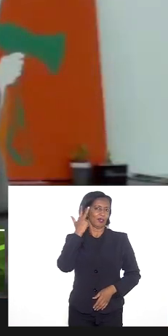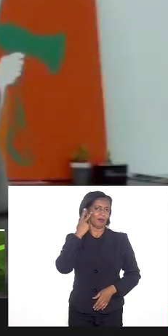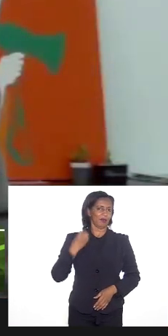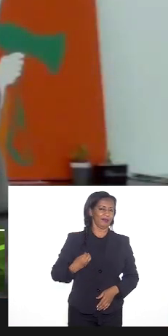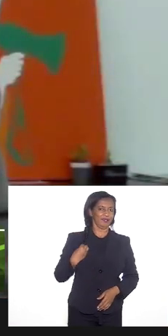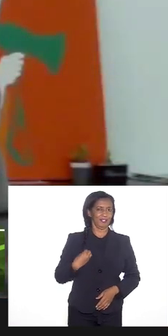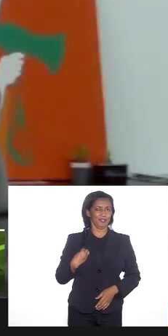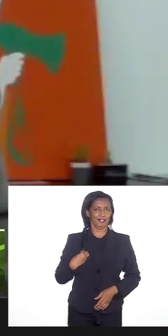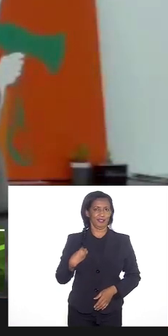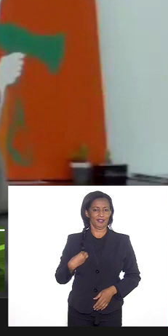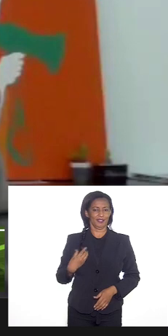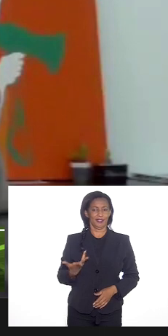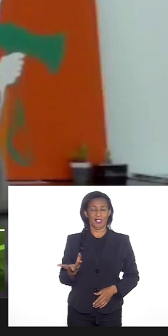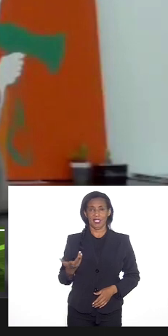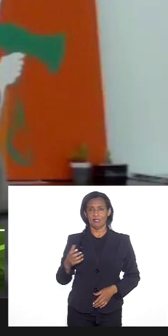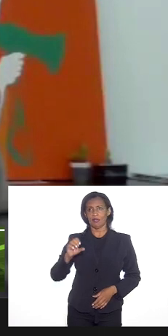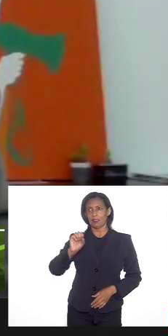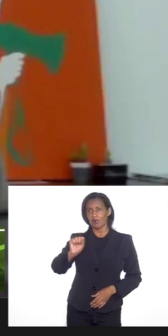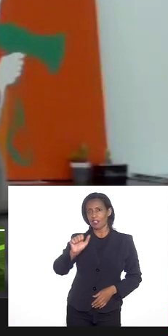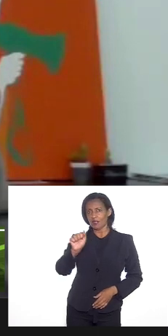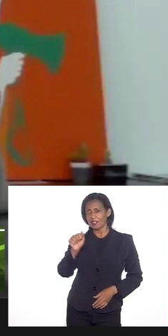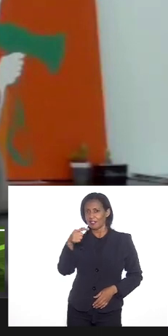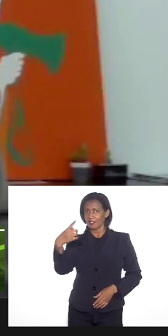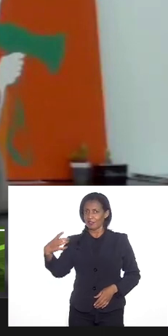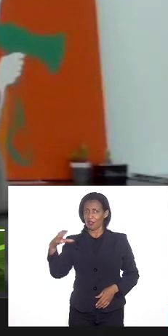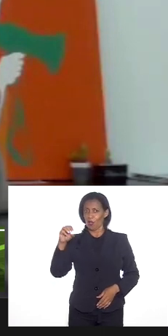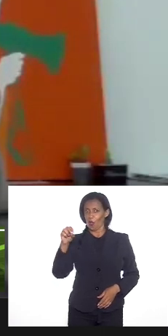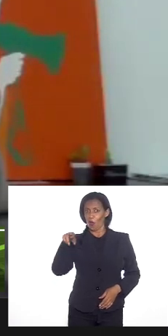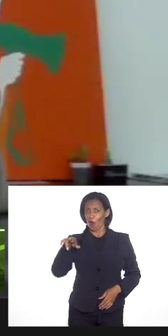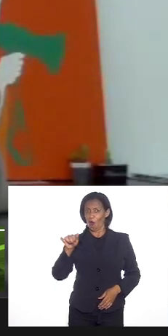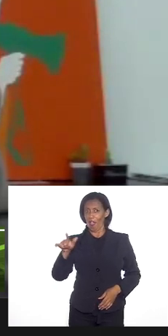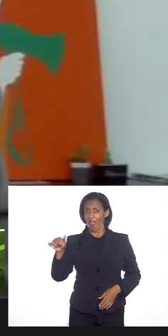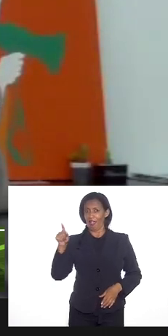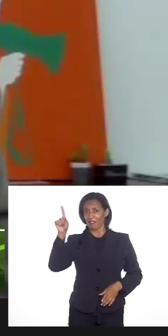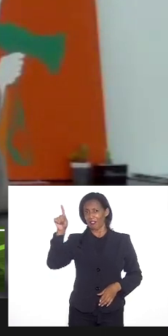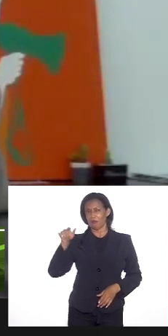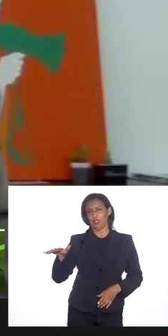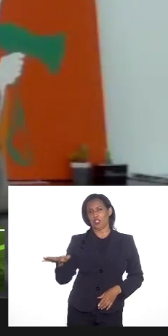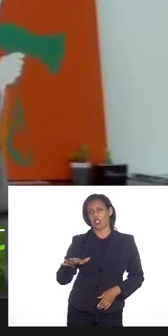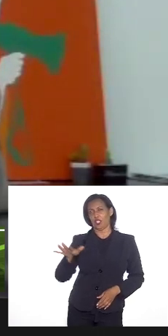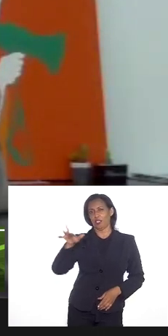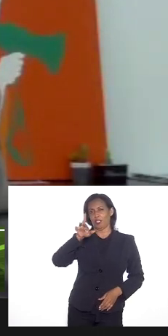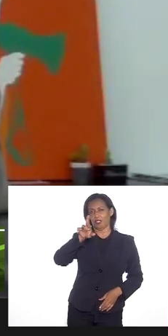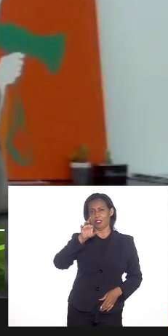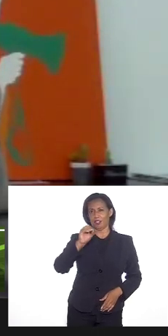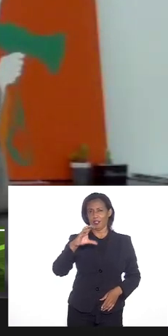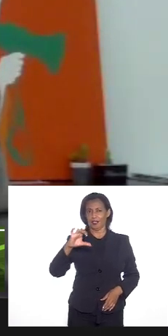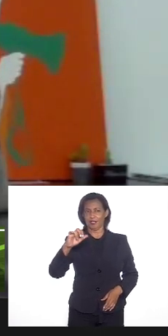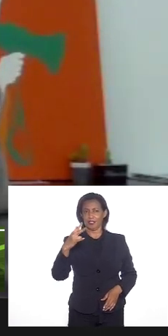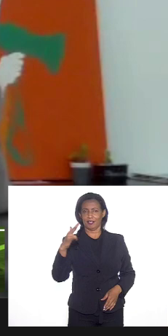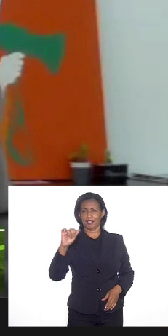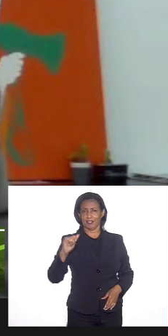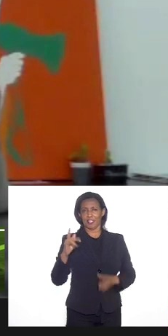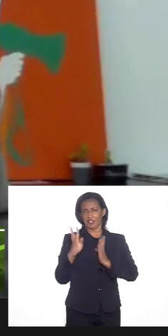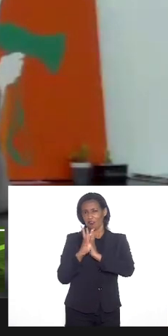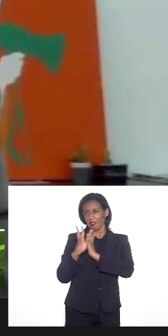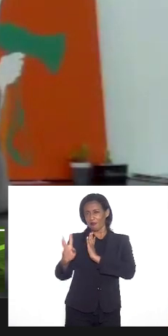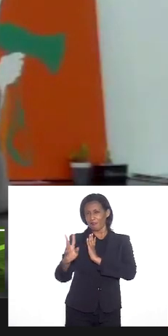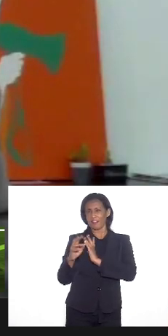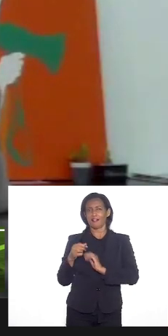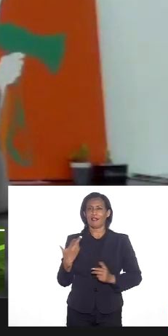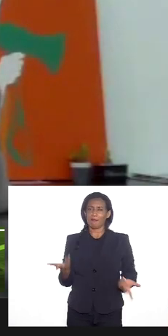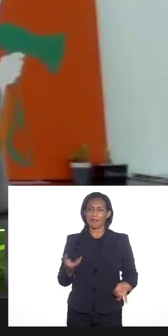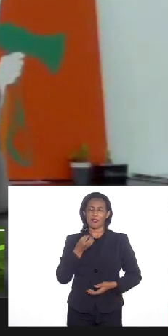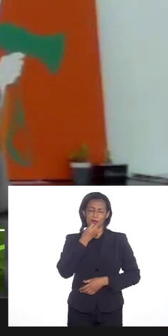então eu moro em São Conrado me vacinei ali na na quadra da Rocinha tinha uma certa fila mas por uma boa